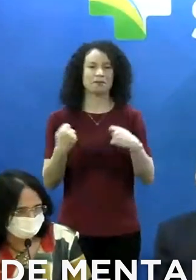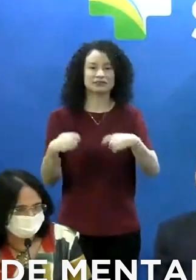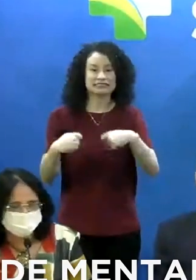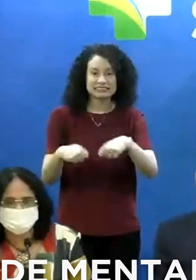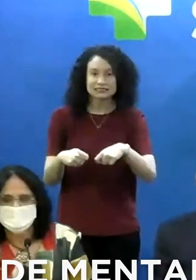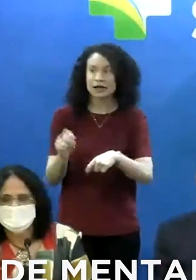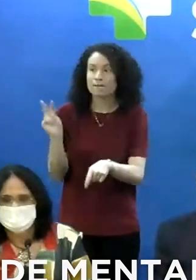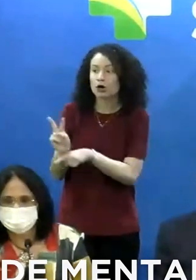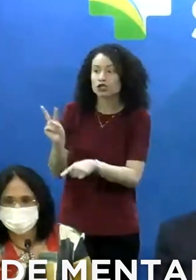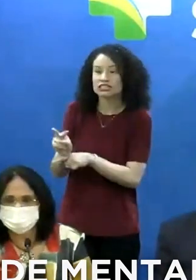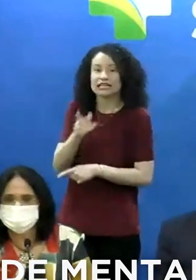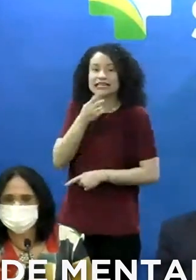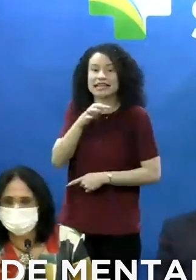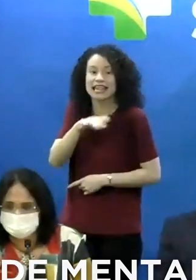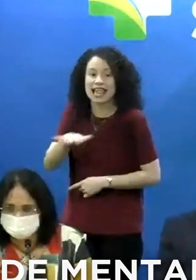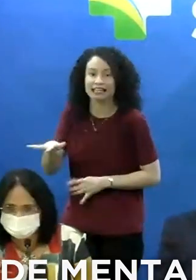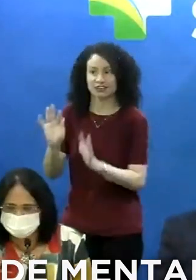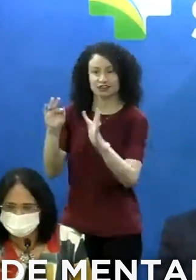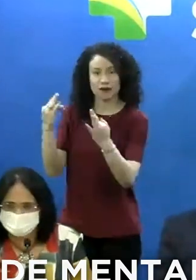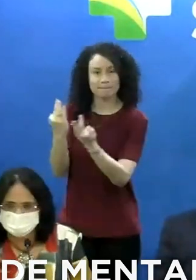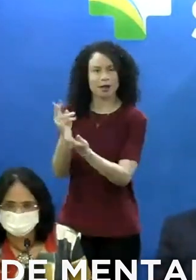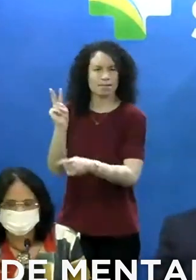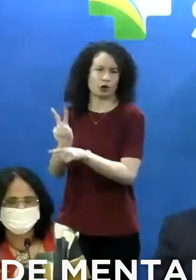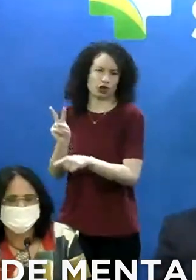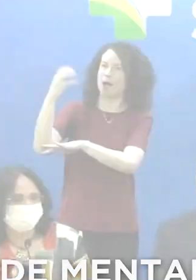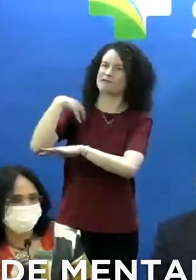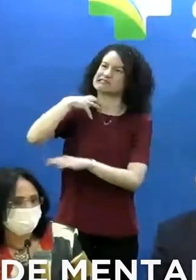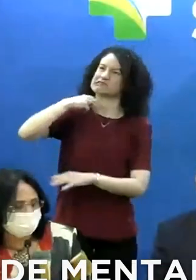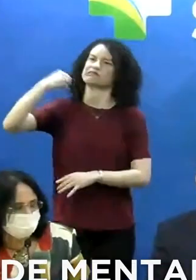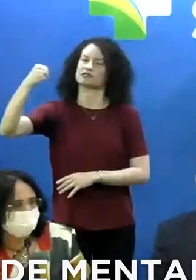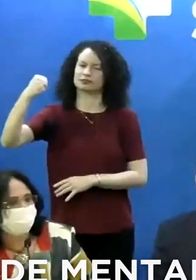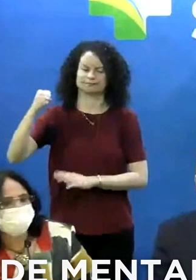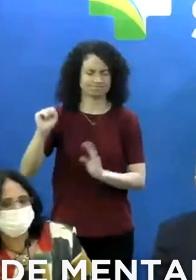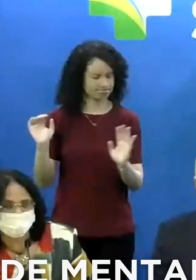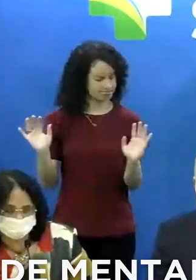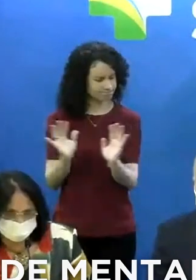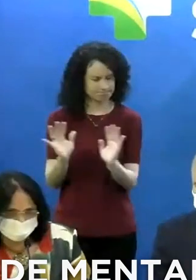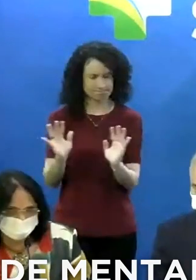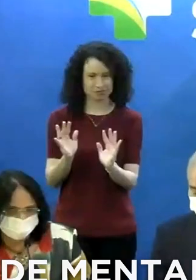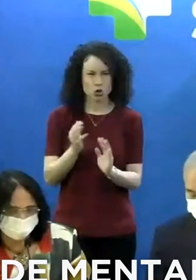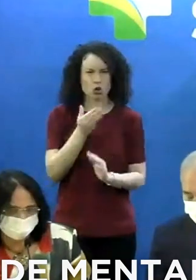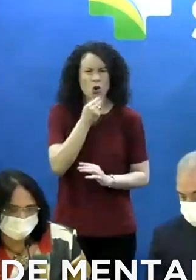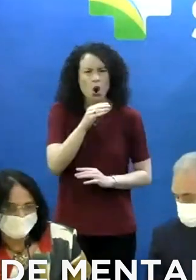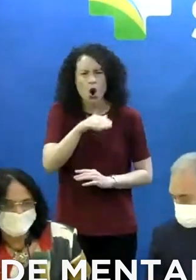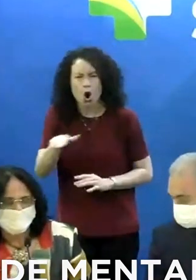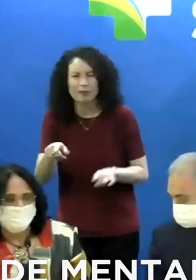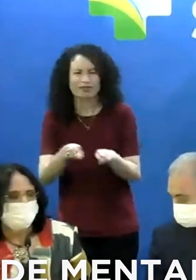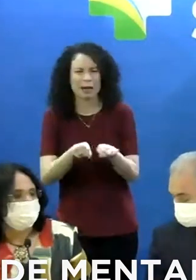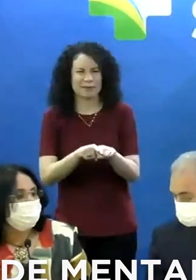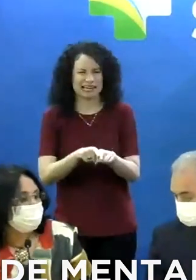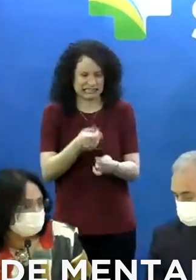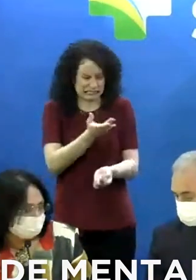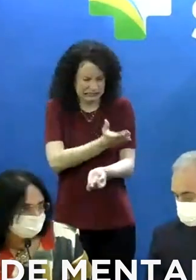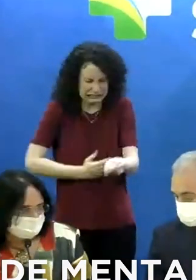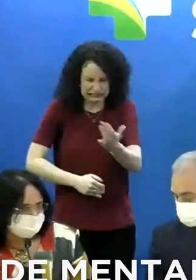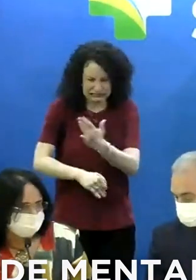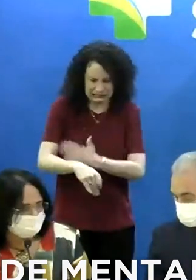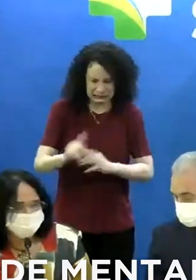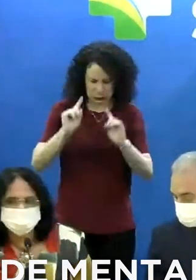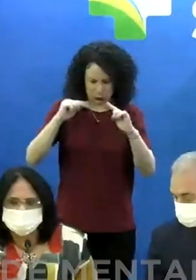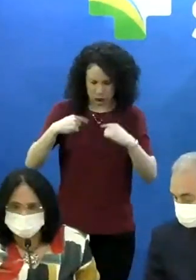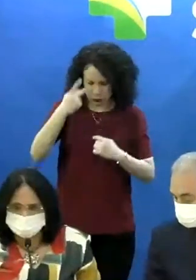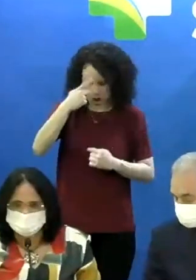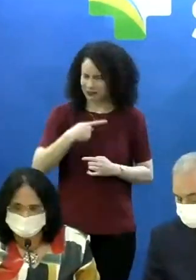sejam protegidas, que as nossas famílias sejam protegidas, que nenhum menino mais se machuque, que ninguém